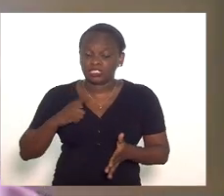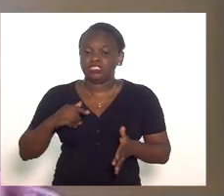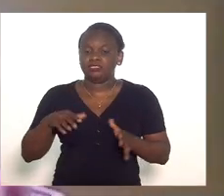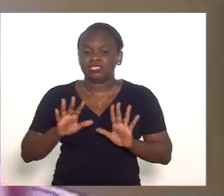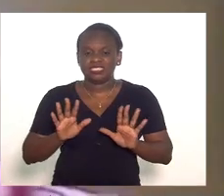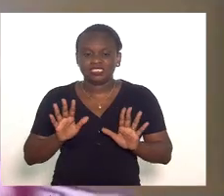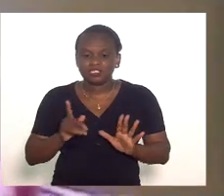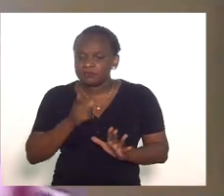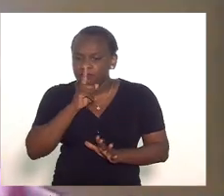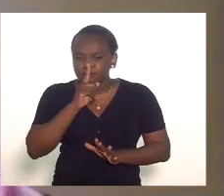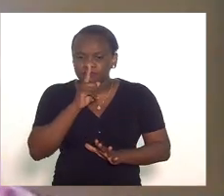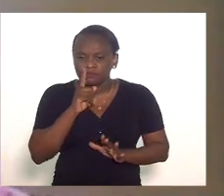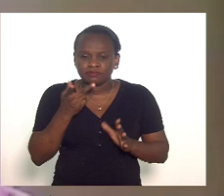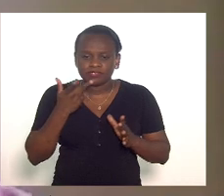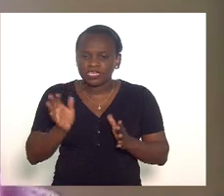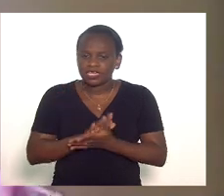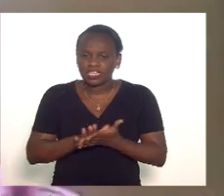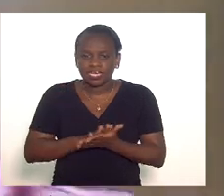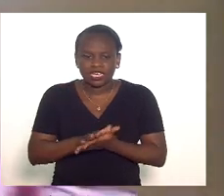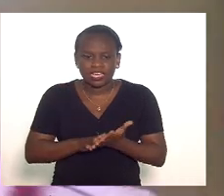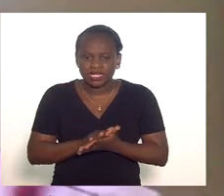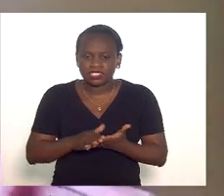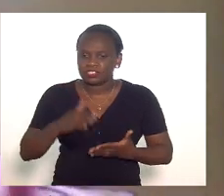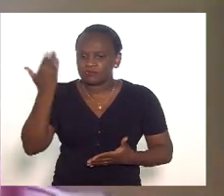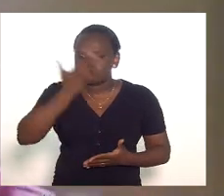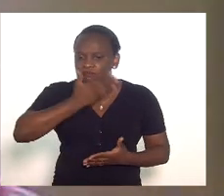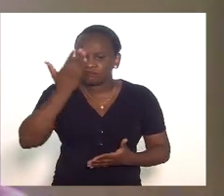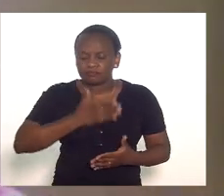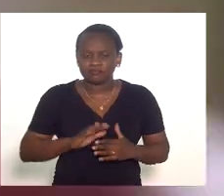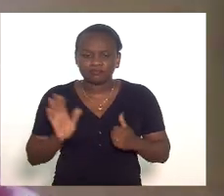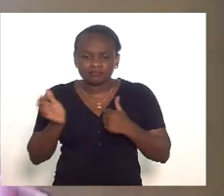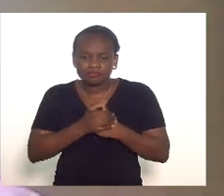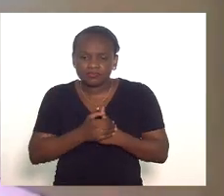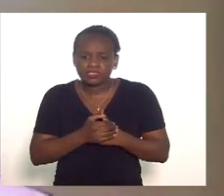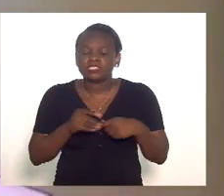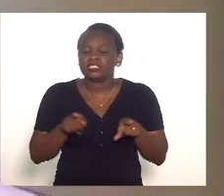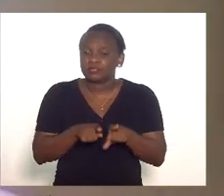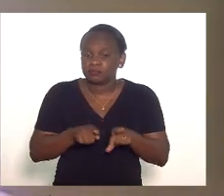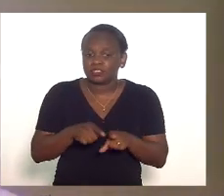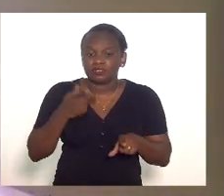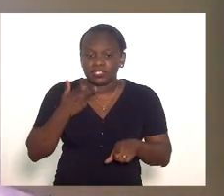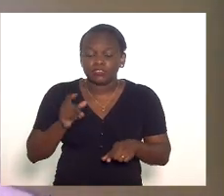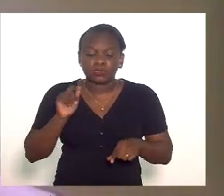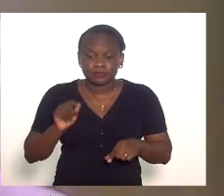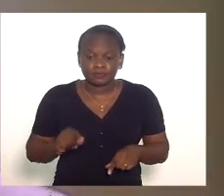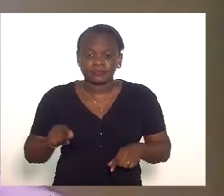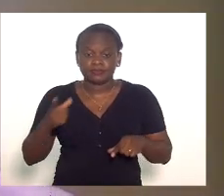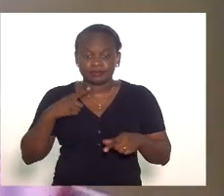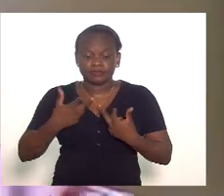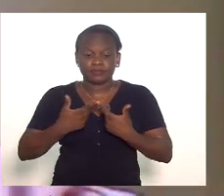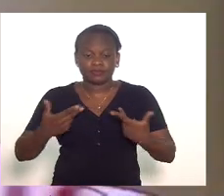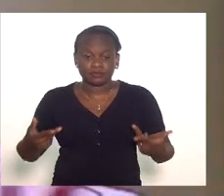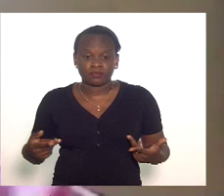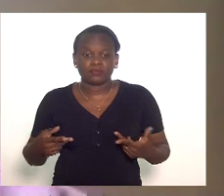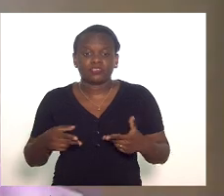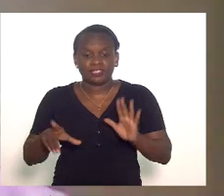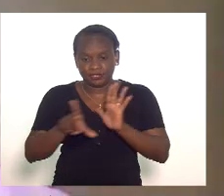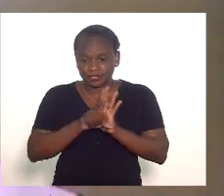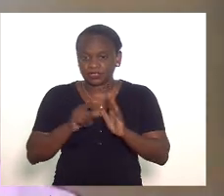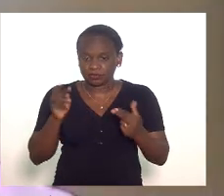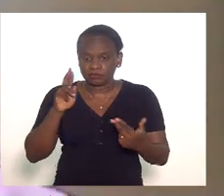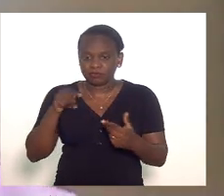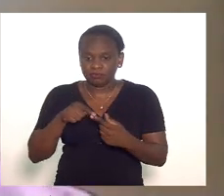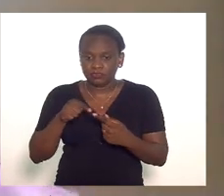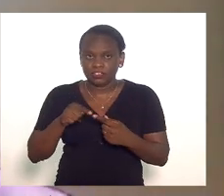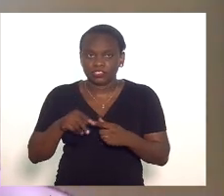ficam em silêncio ficam invisibilizados para não falar das questões relacionadas já que a lei se refere a